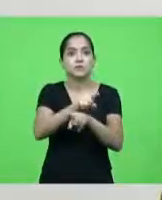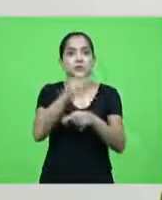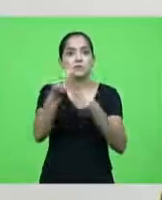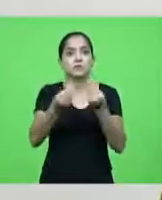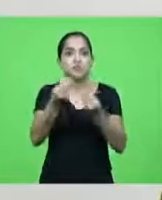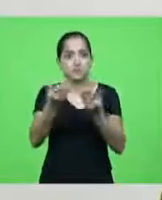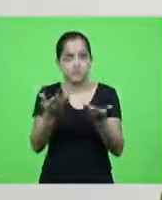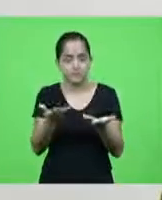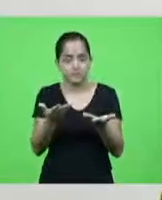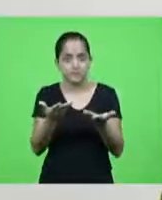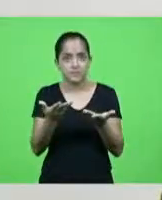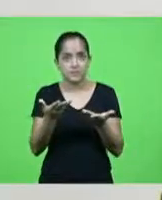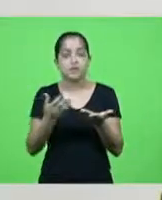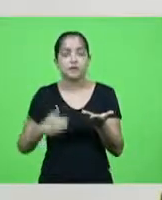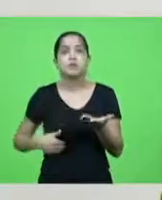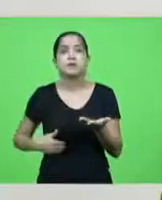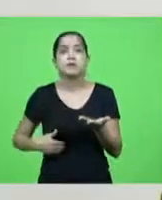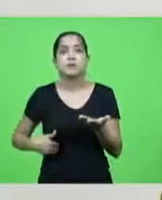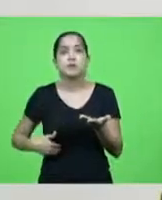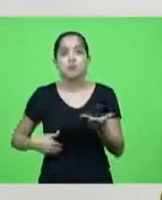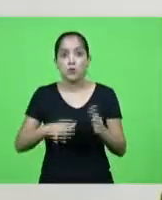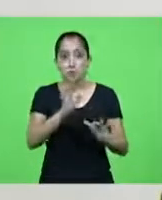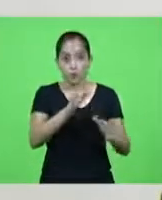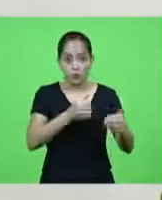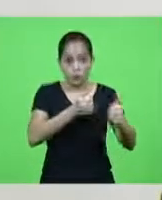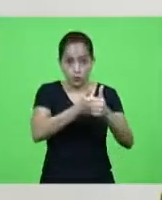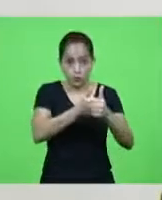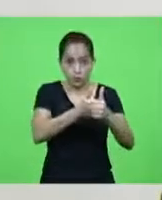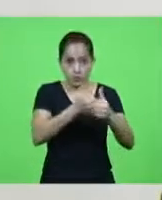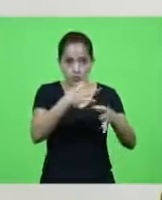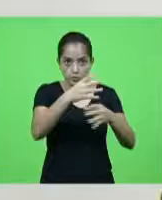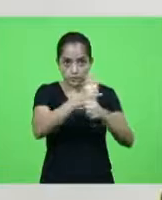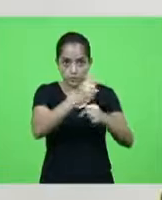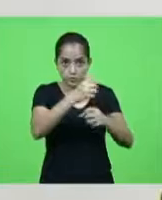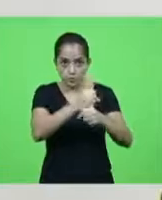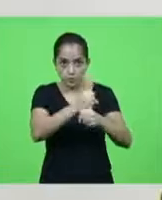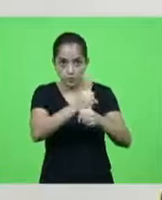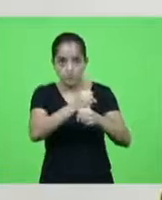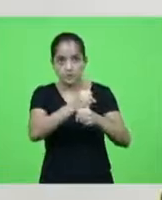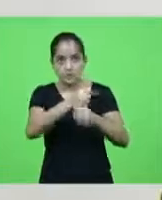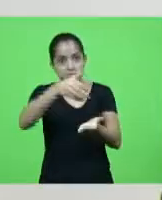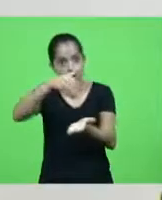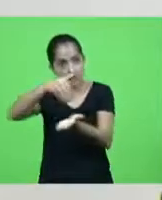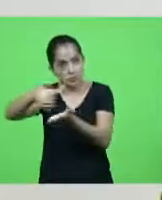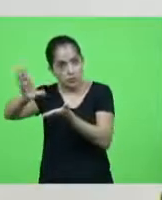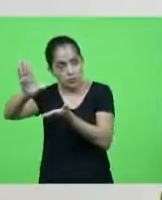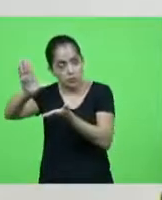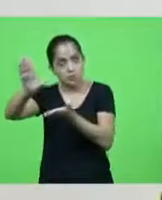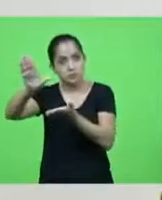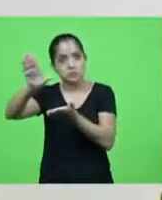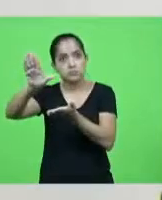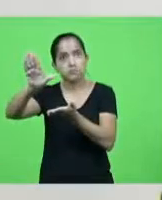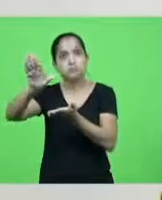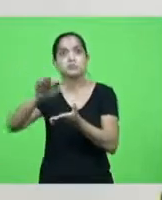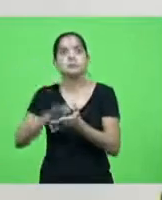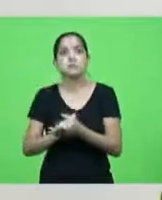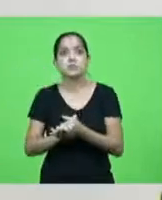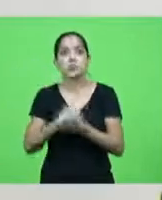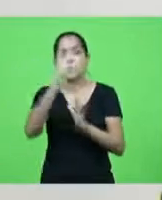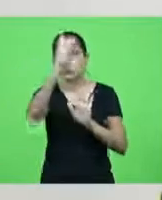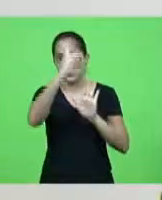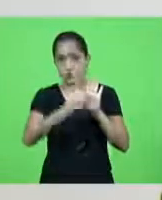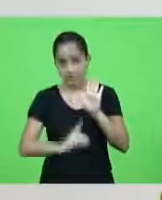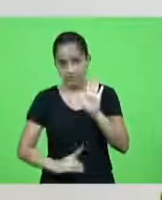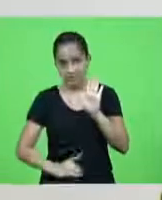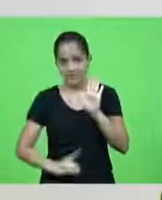o tribunal de contas do estado mandou demitir o antigo diretor do